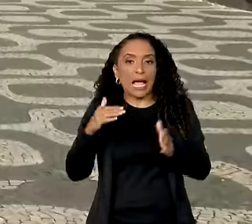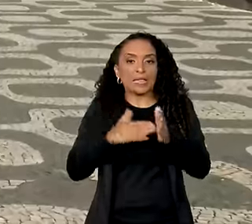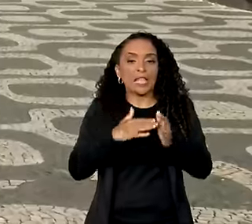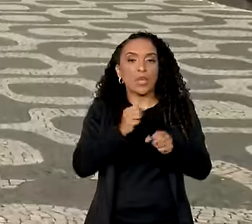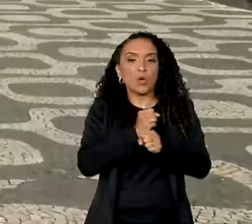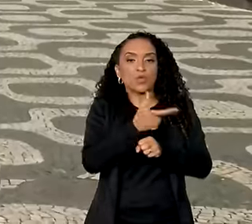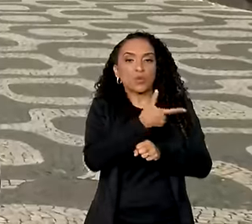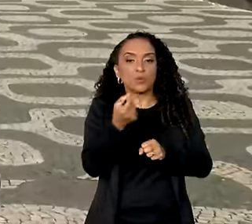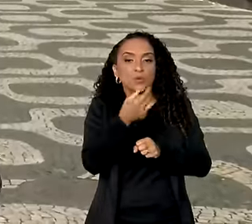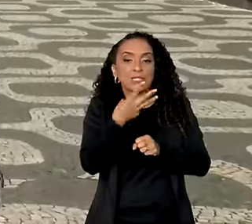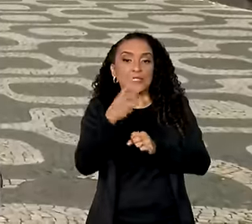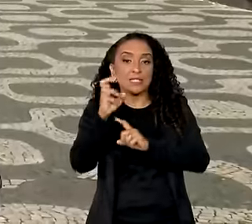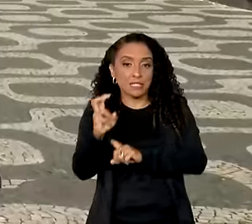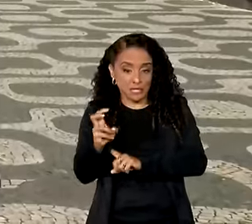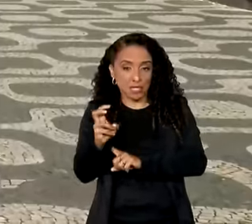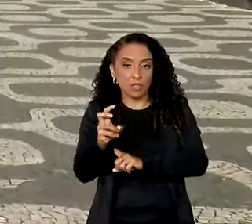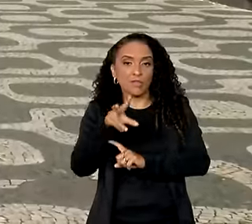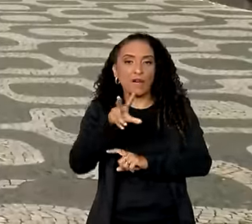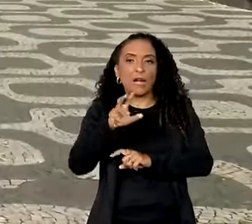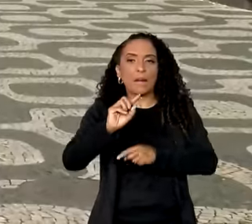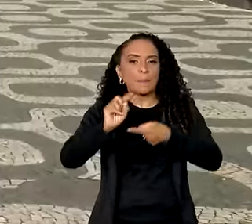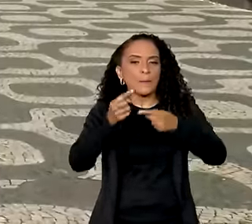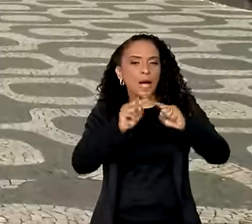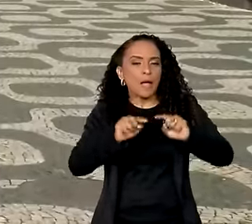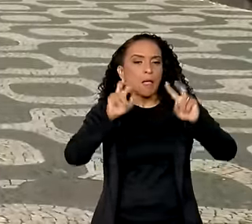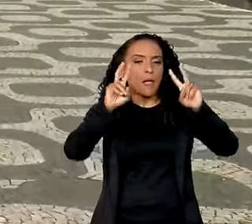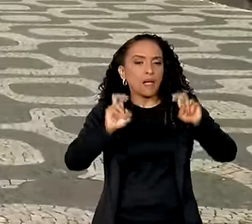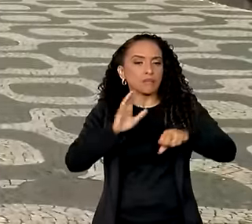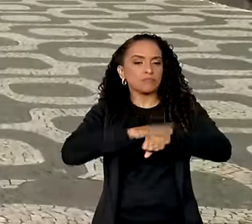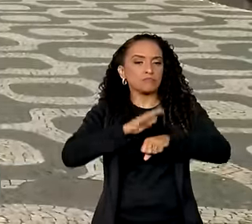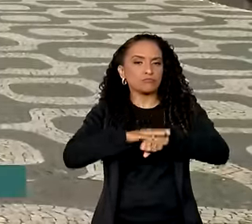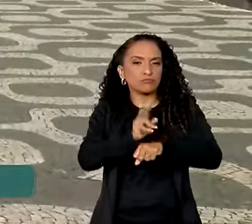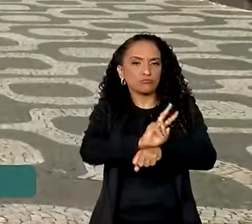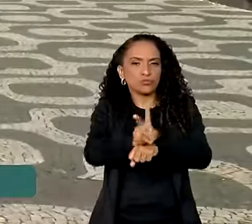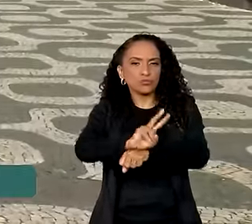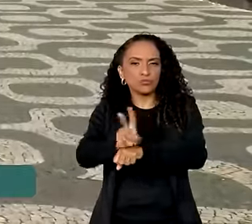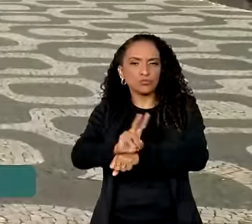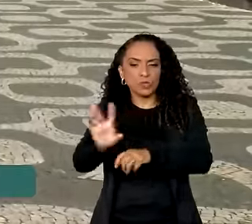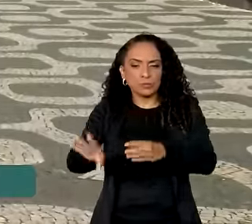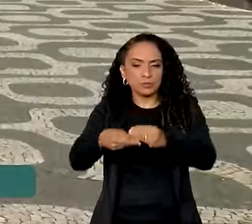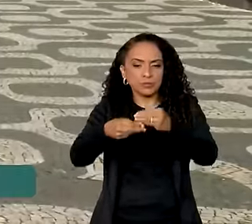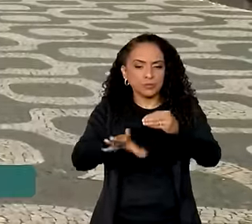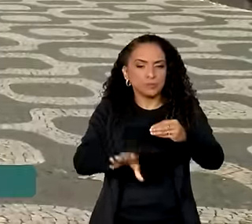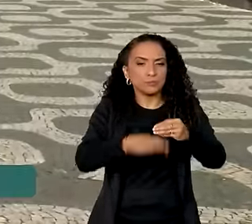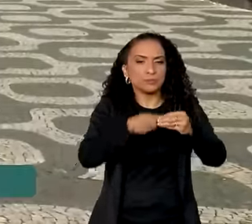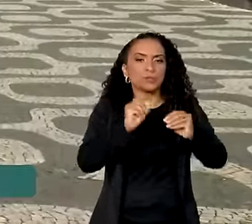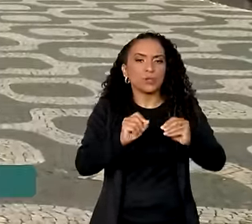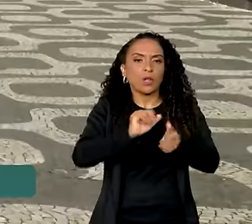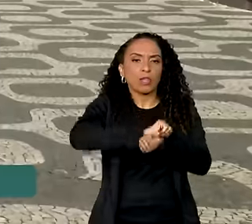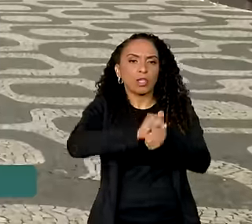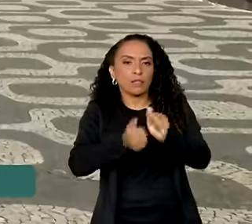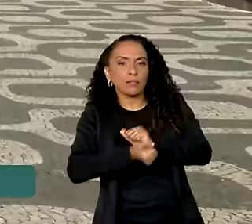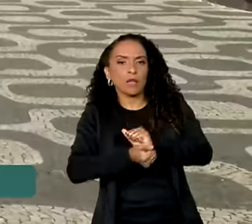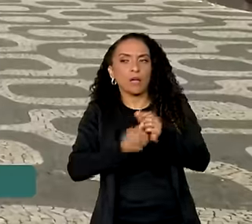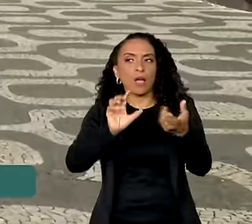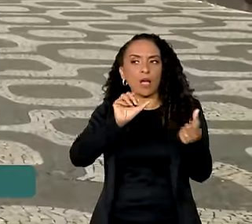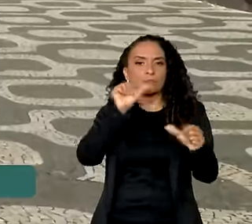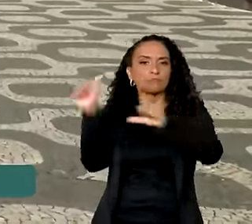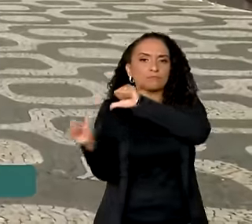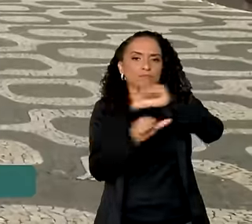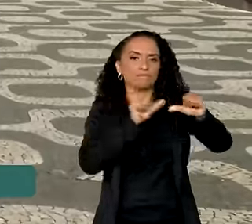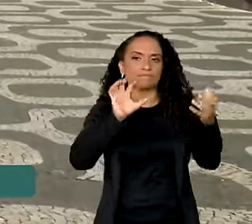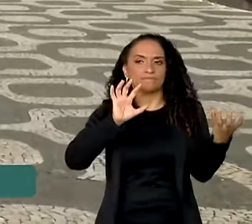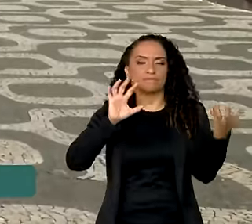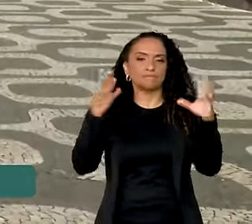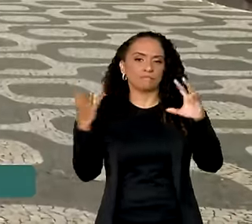ano de 2035. Vai tratar de ações de monitoramento e implementação para adaptação às mudanças climáticas.